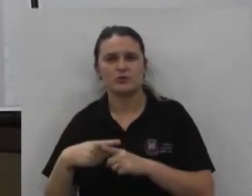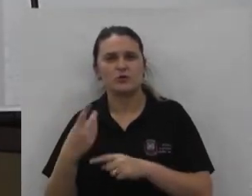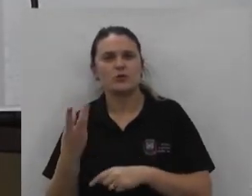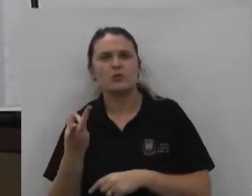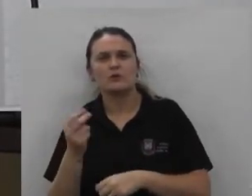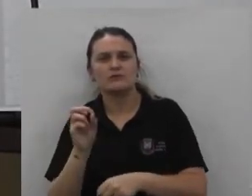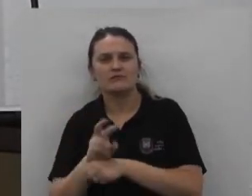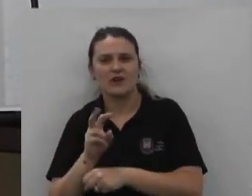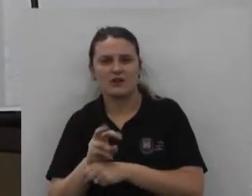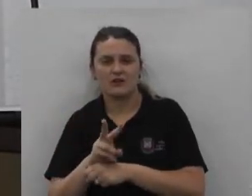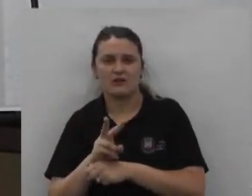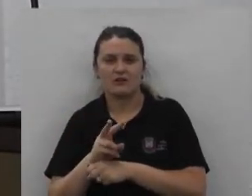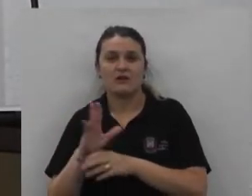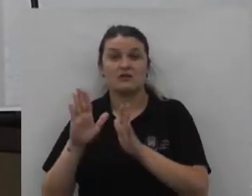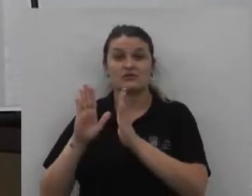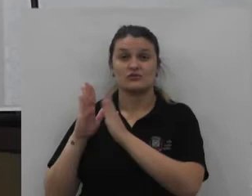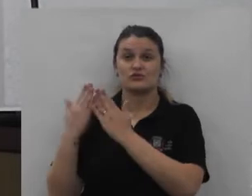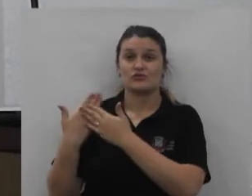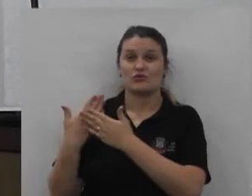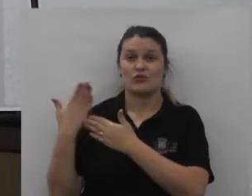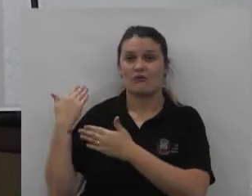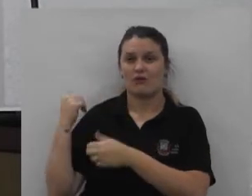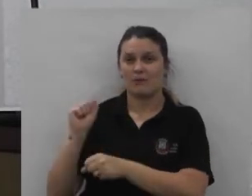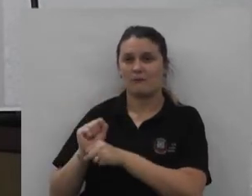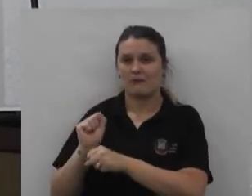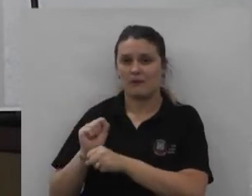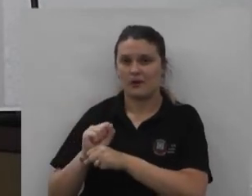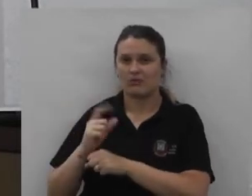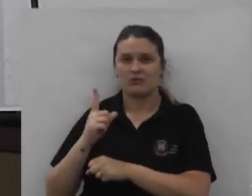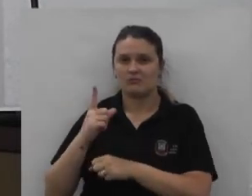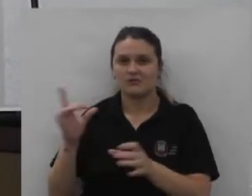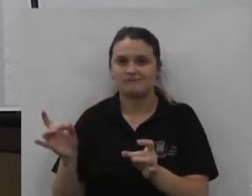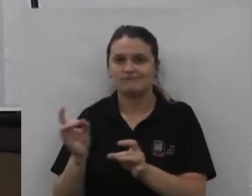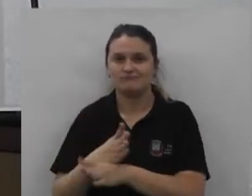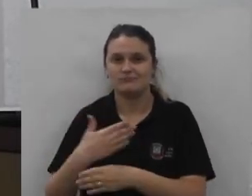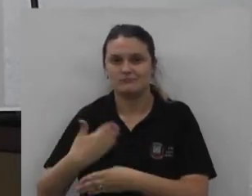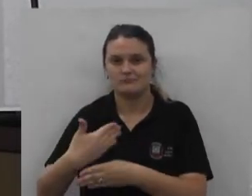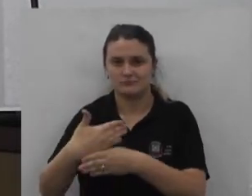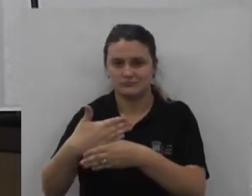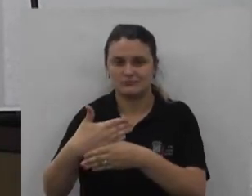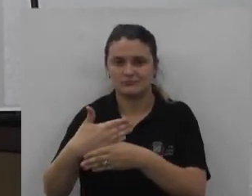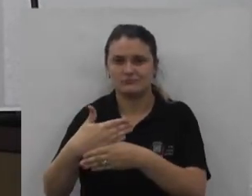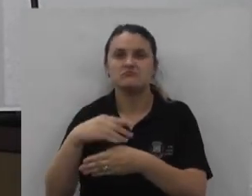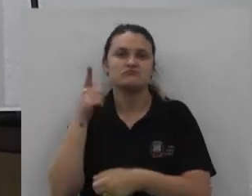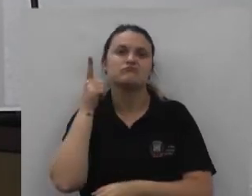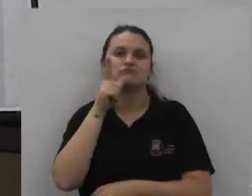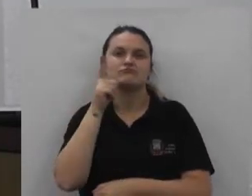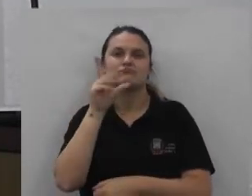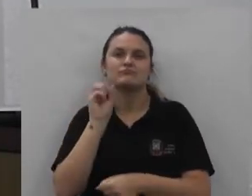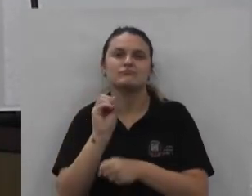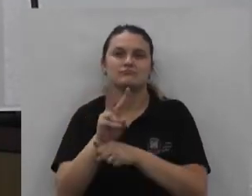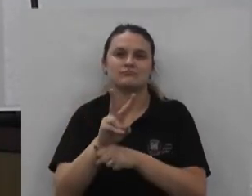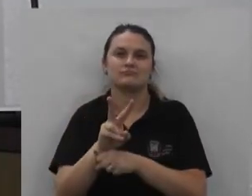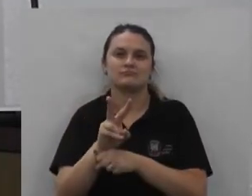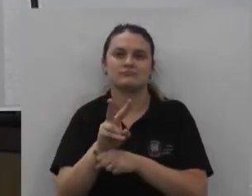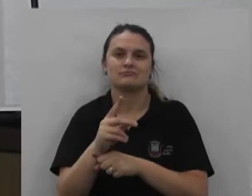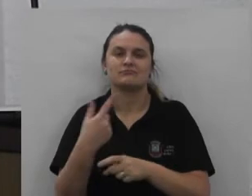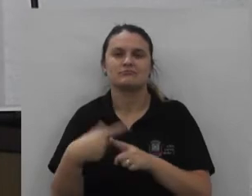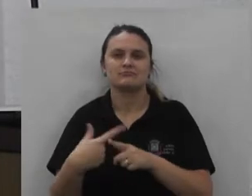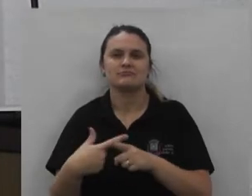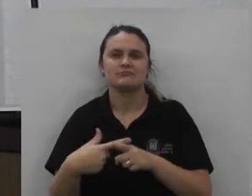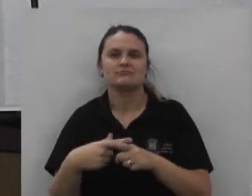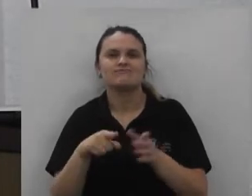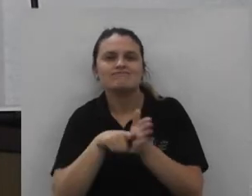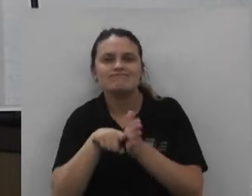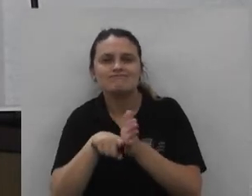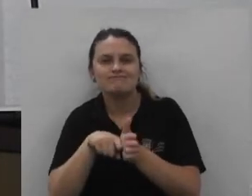os dois novos centro de educação infantil do Bom Jesus e o do Lagoa Dourada supririam a necessidade pelos